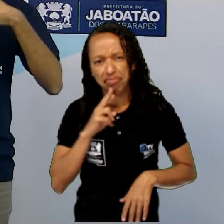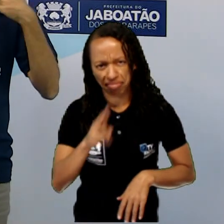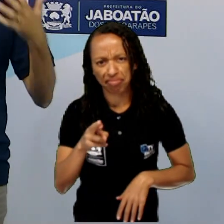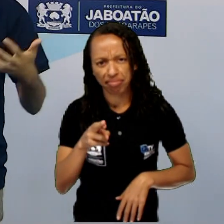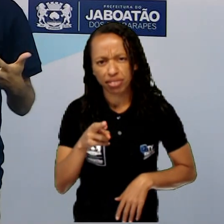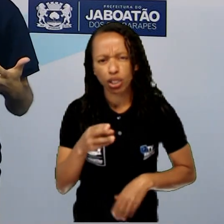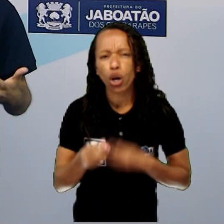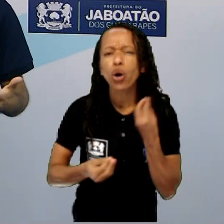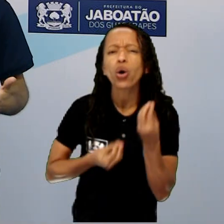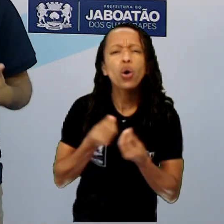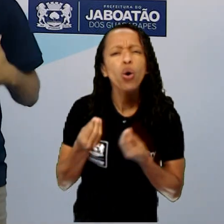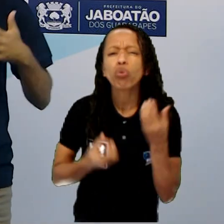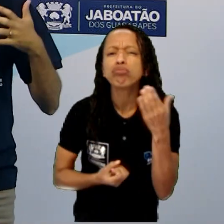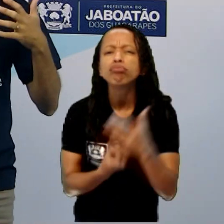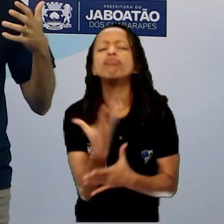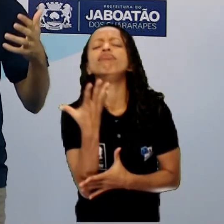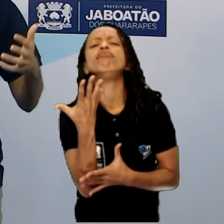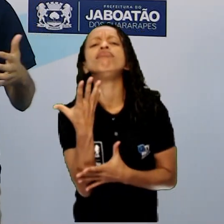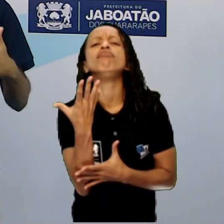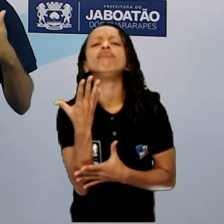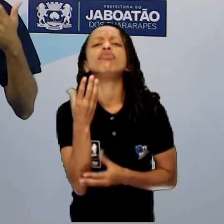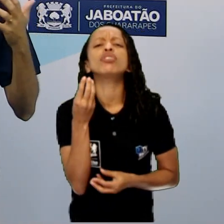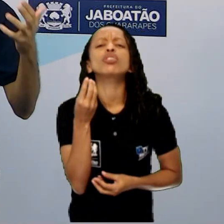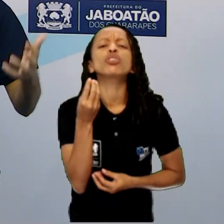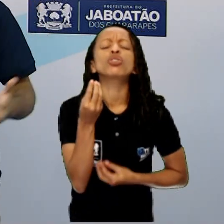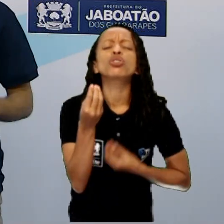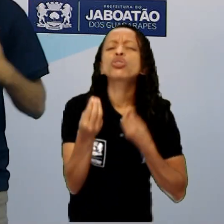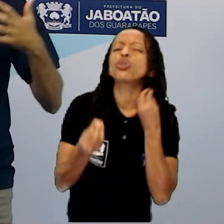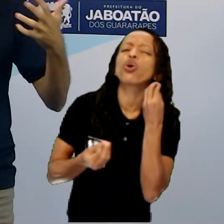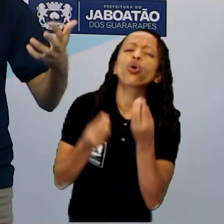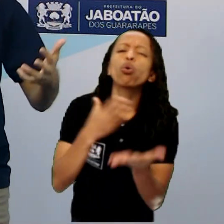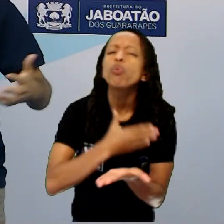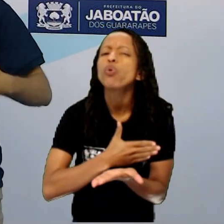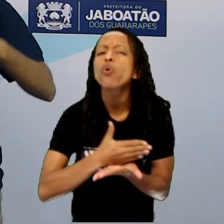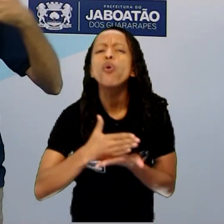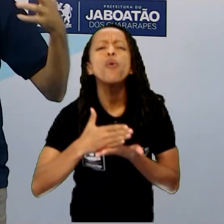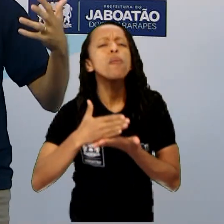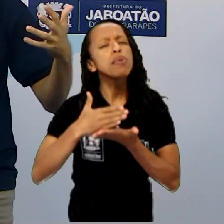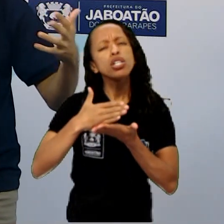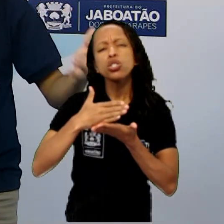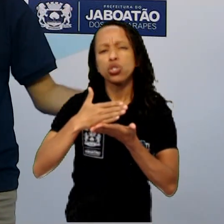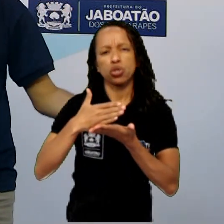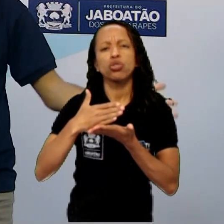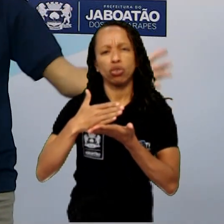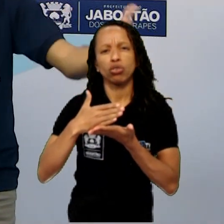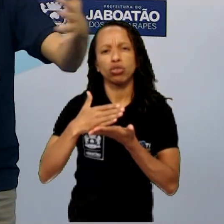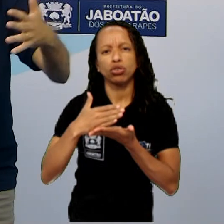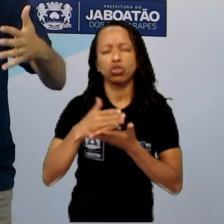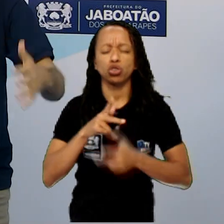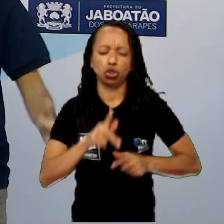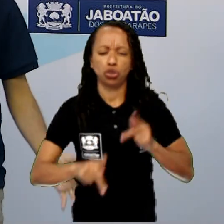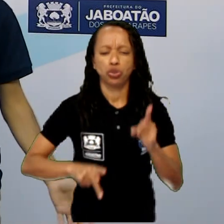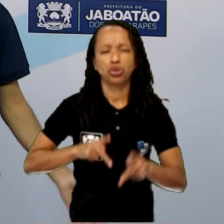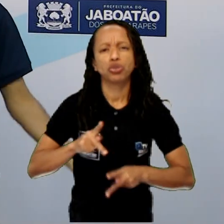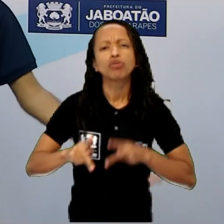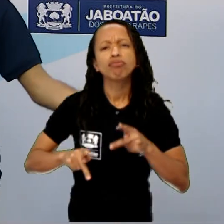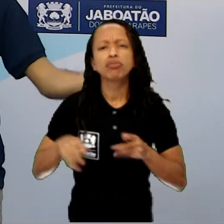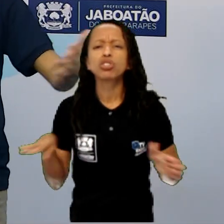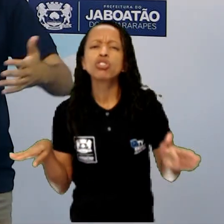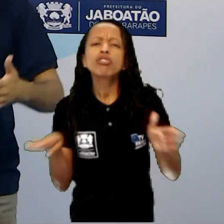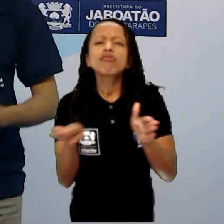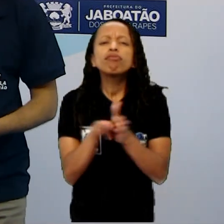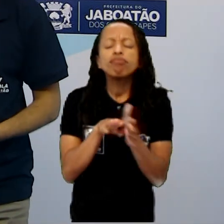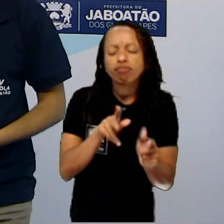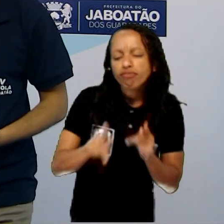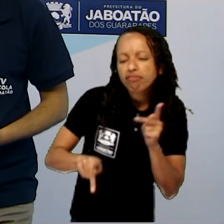surgiu? Como foi que a cidade de Jabuatão começou? Como foi o começo dos povos, da chegada dos